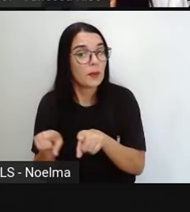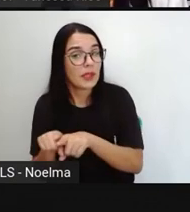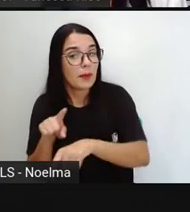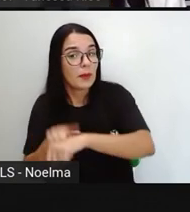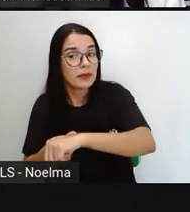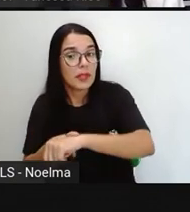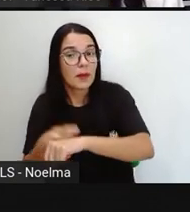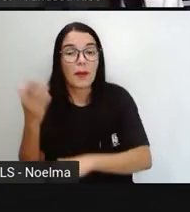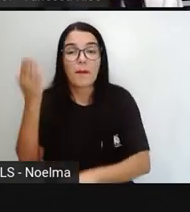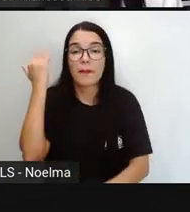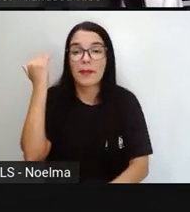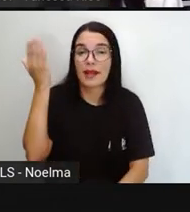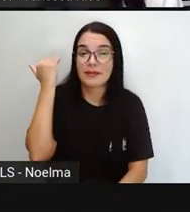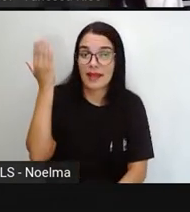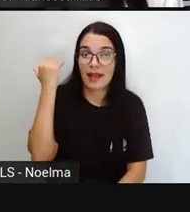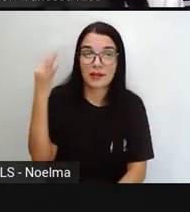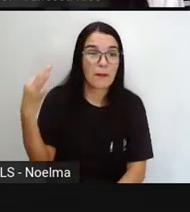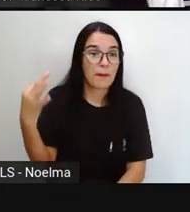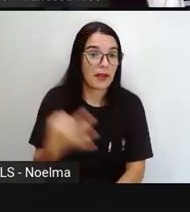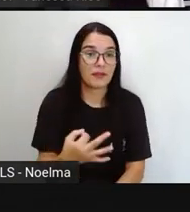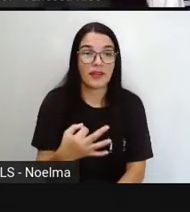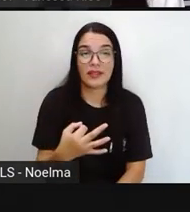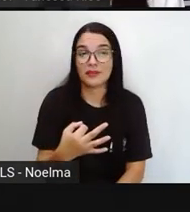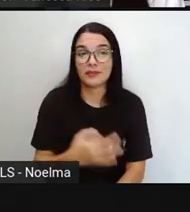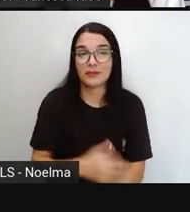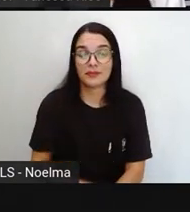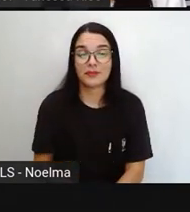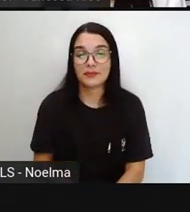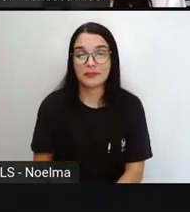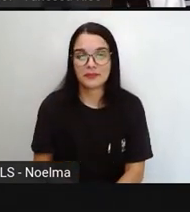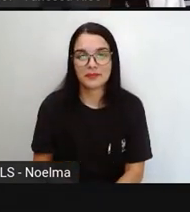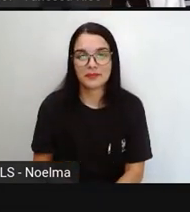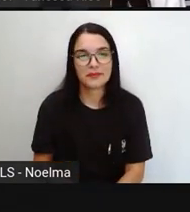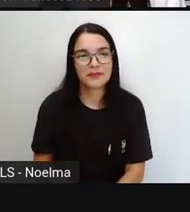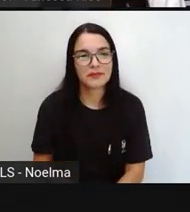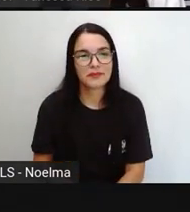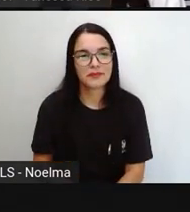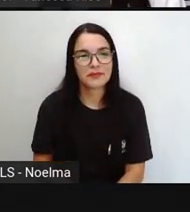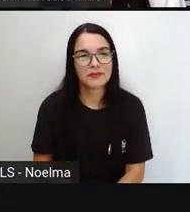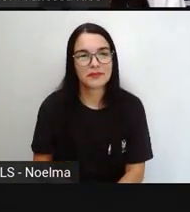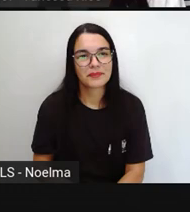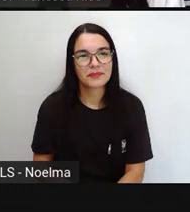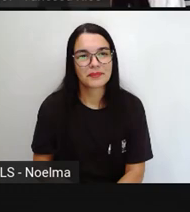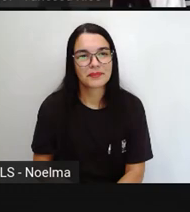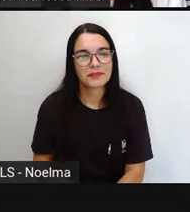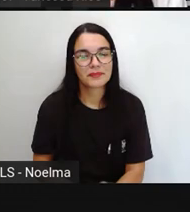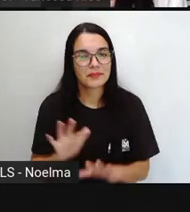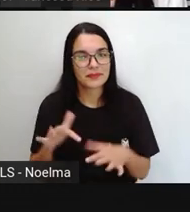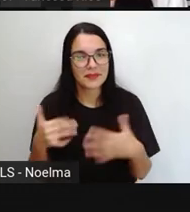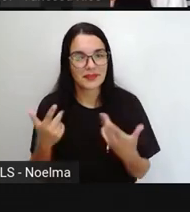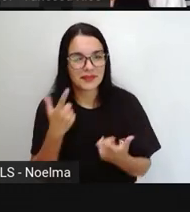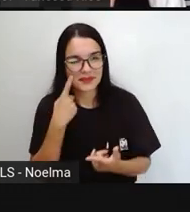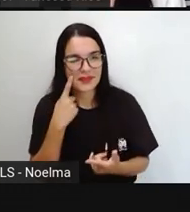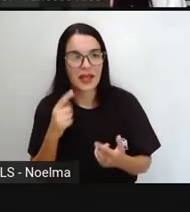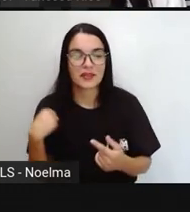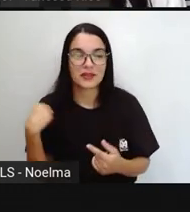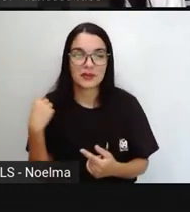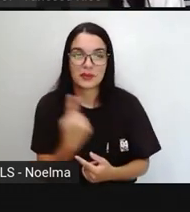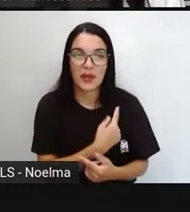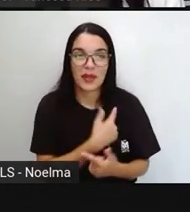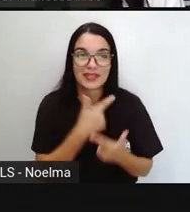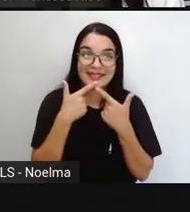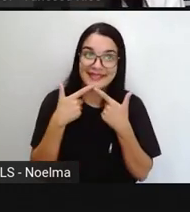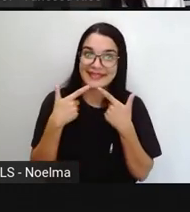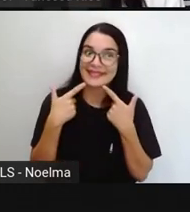quanto o tempo pretérito perfeito, no modo indicativo. Então, nós sorrimos. Pode